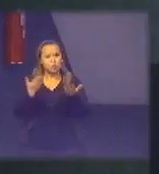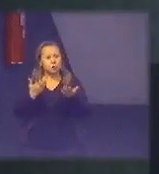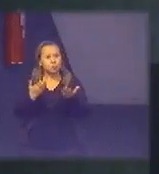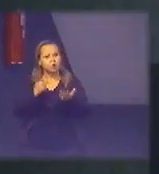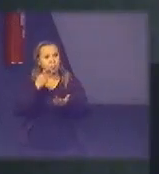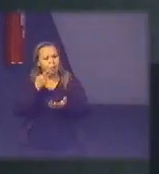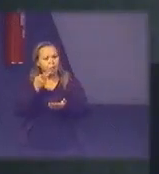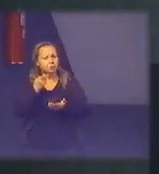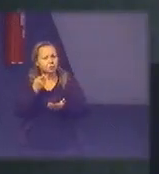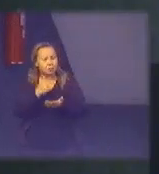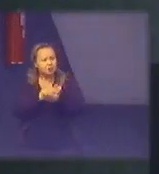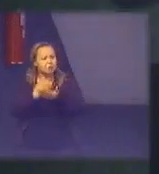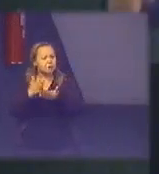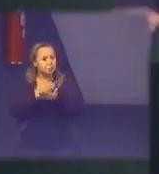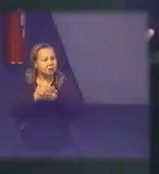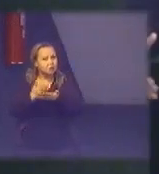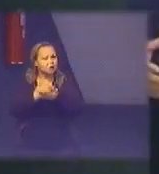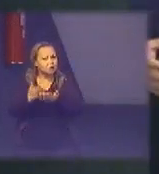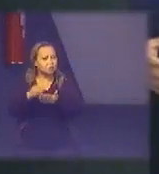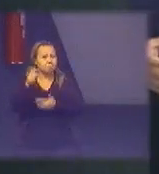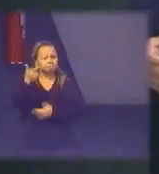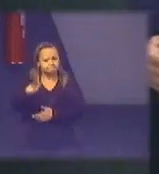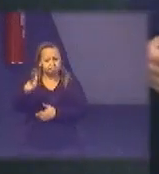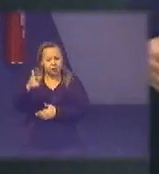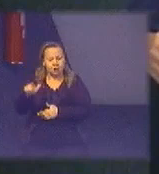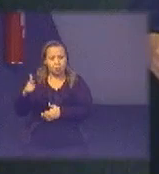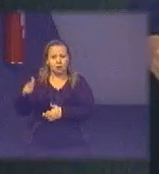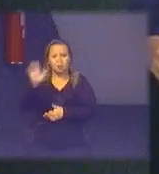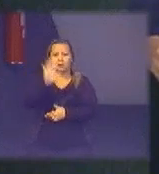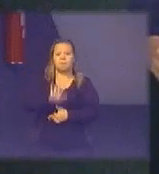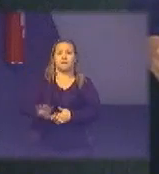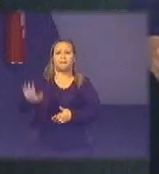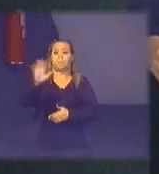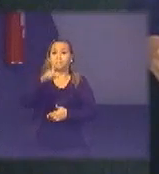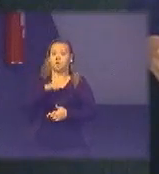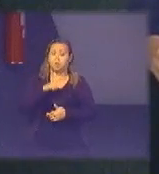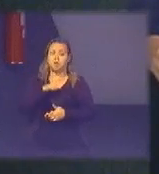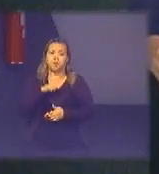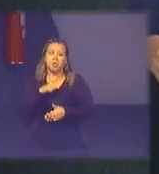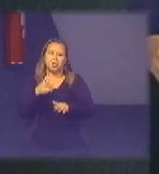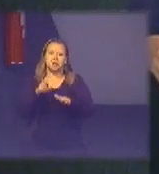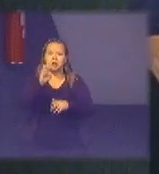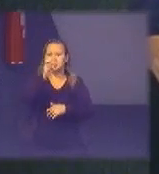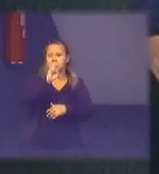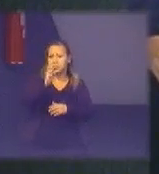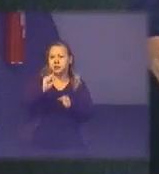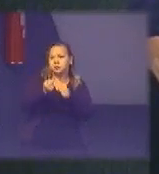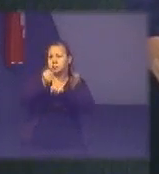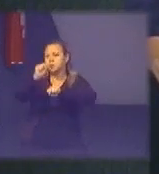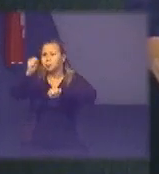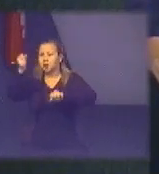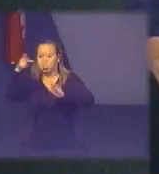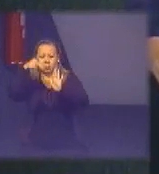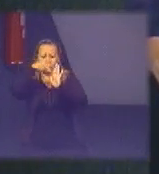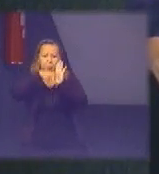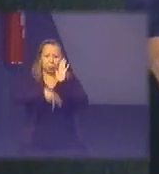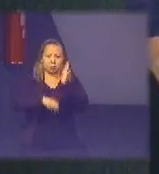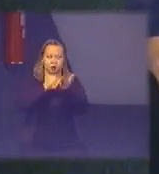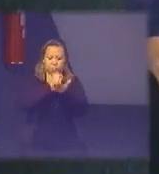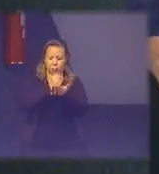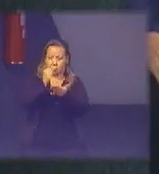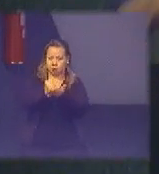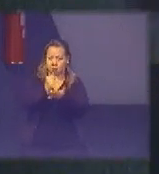mas as iniciativas acabam se replicando para os subnacionais você tem pelo menos assim uns cinco grandes projetos de contratar